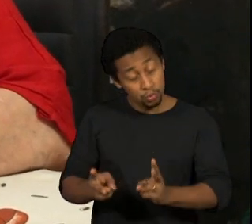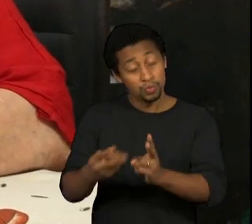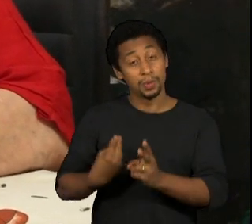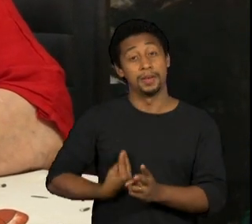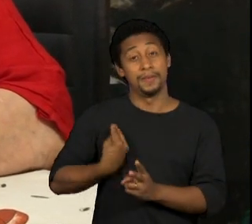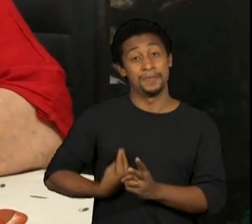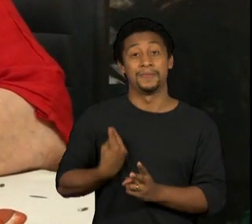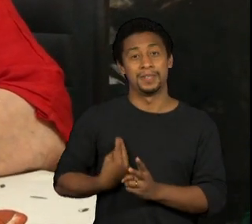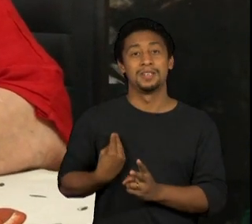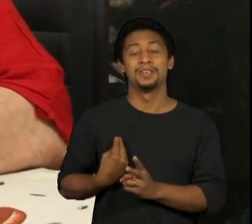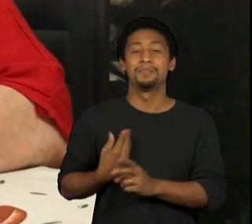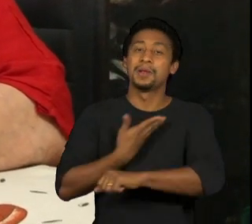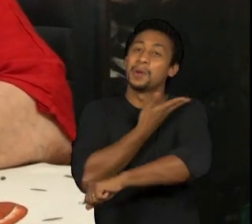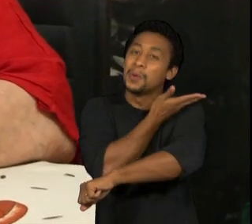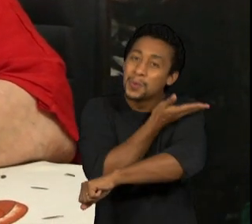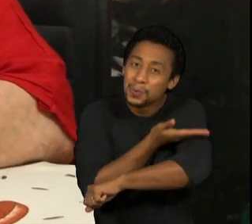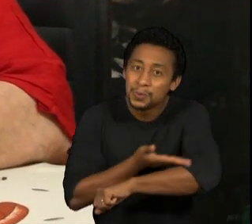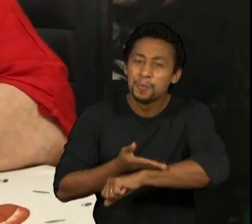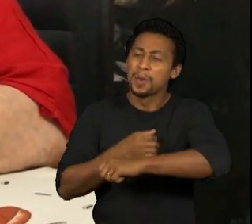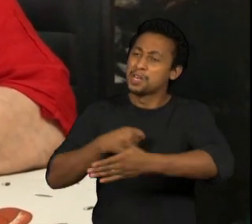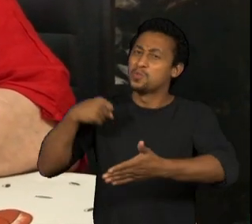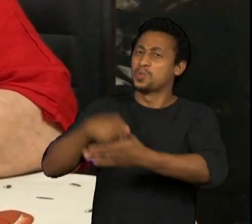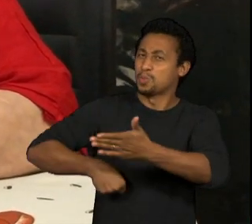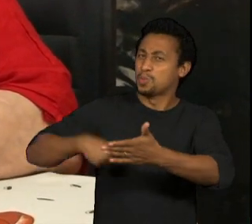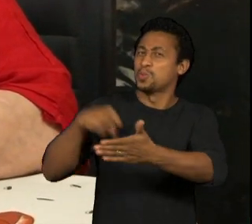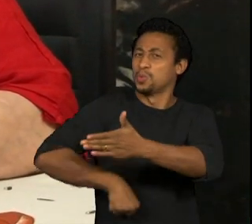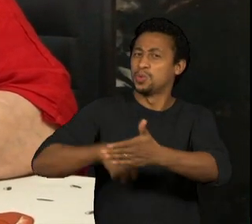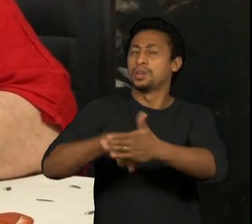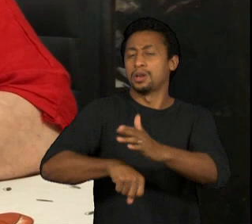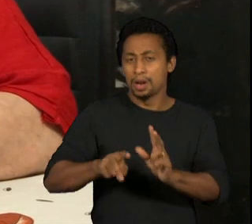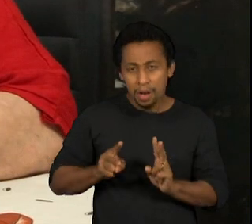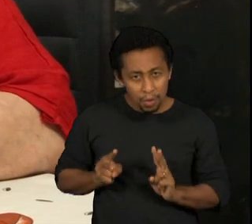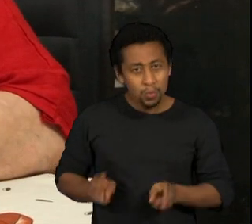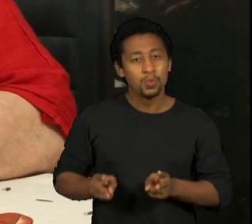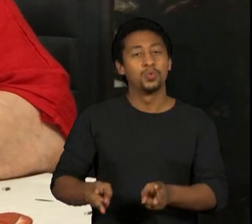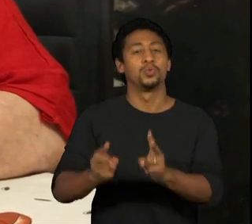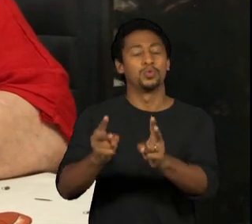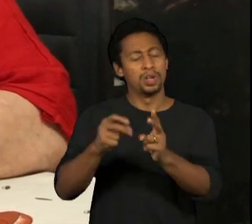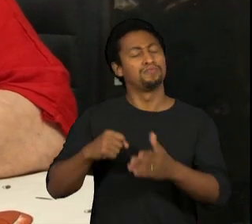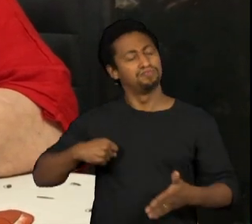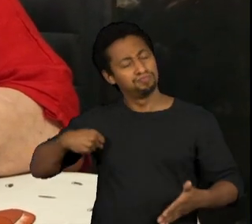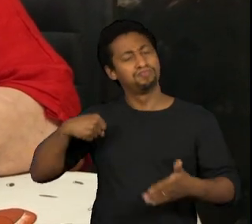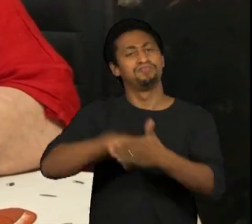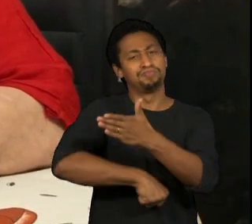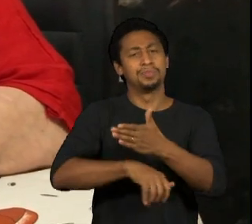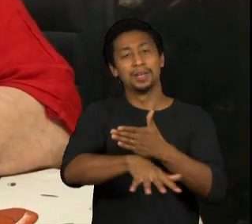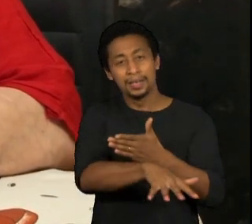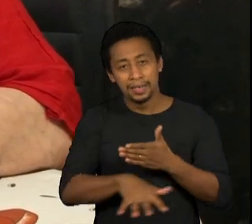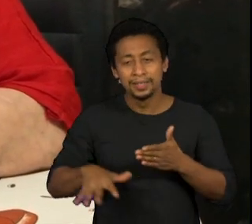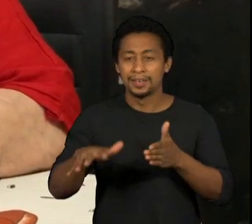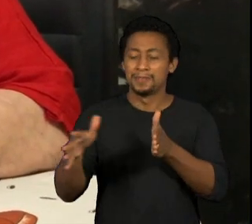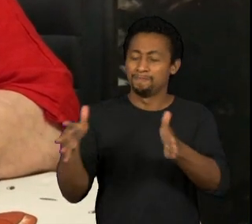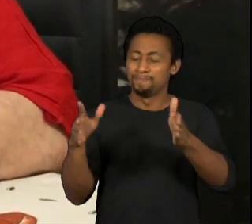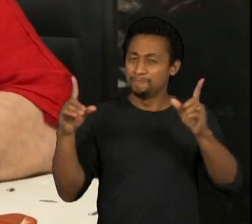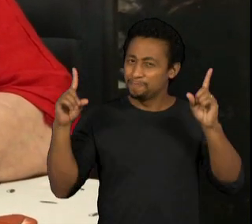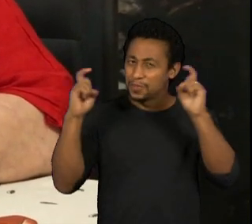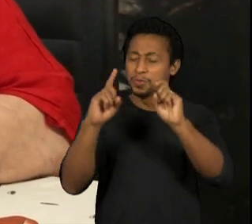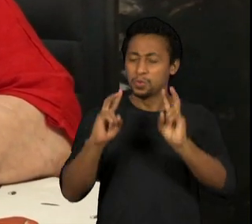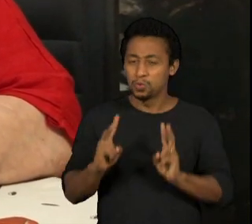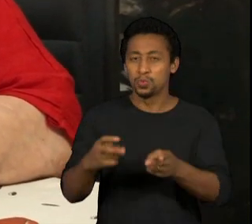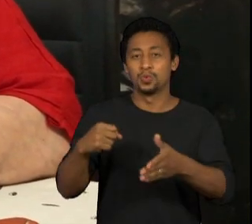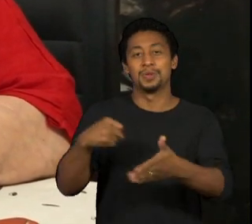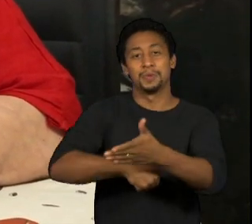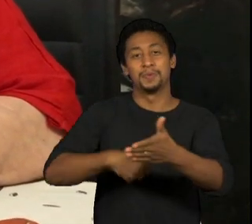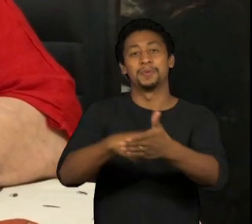nós estamos acostumados a lutar sempre e continuaremos a lutar nesses tempos tão terríveis que estamos